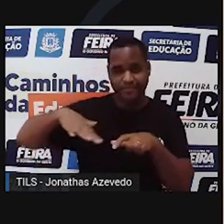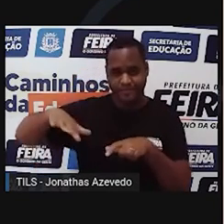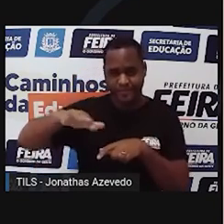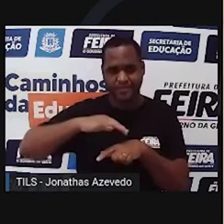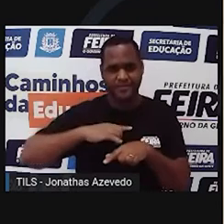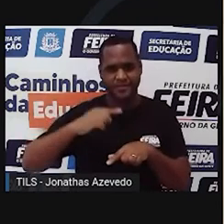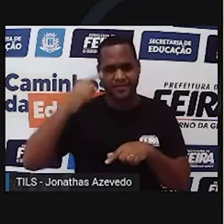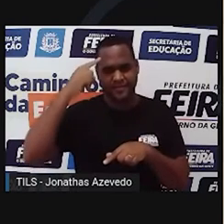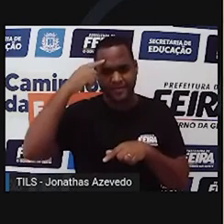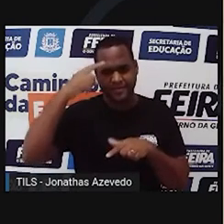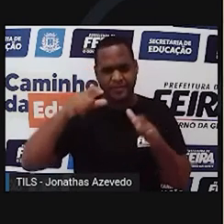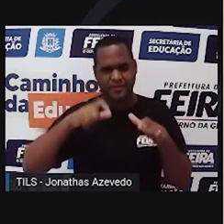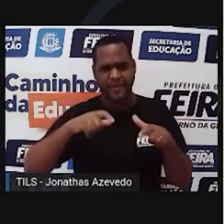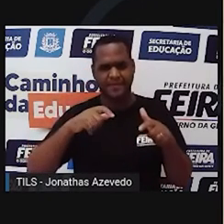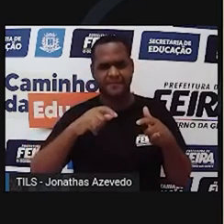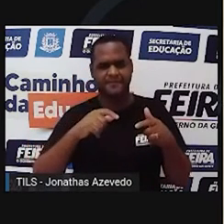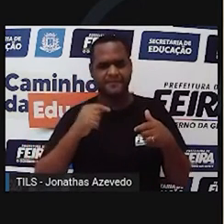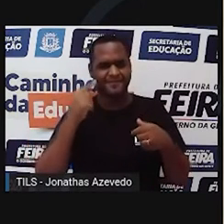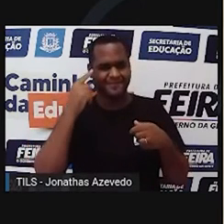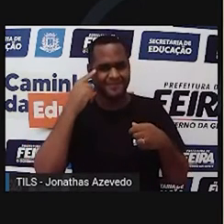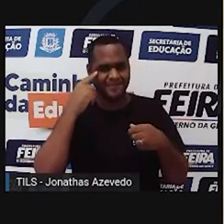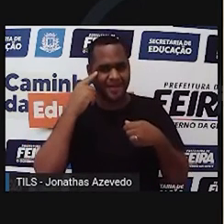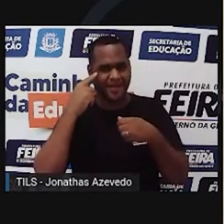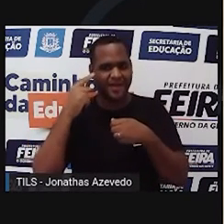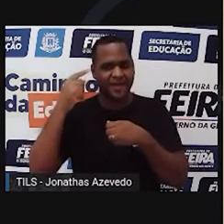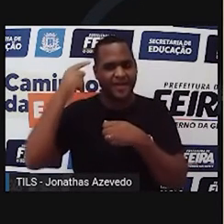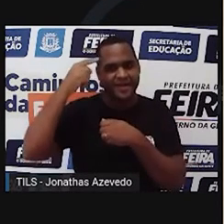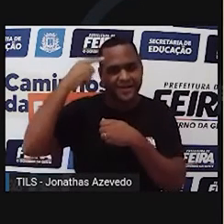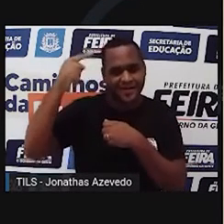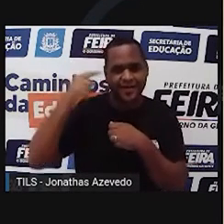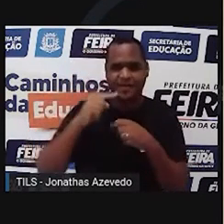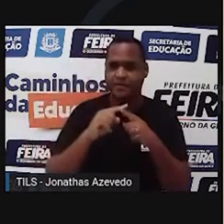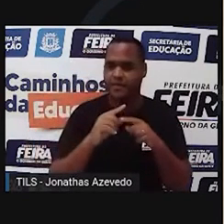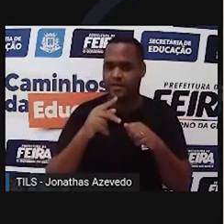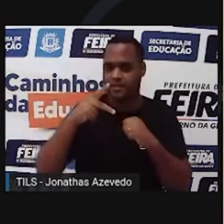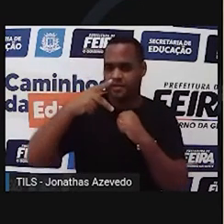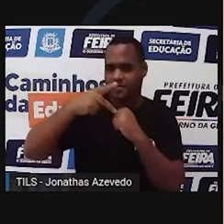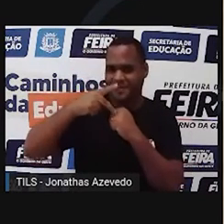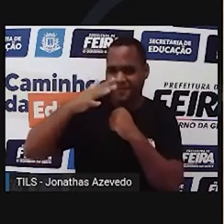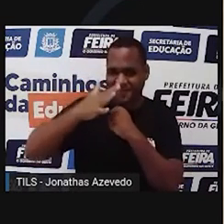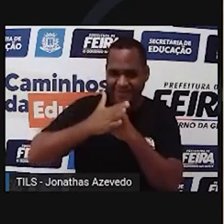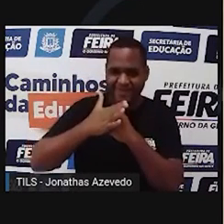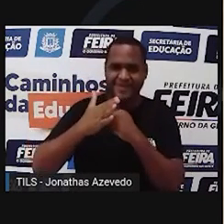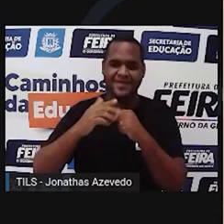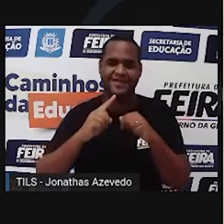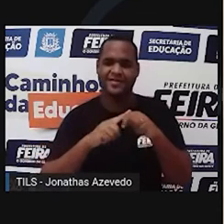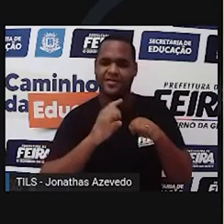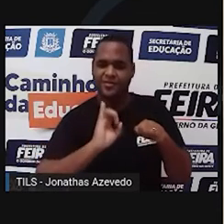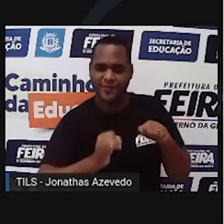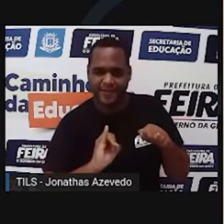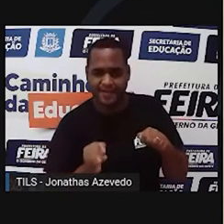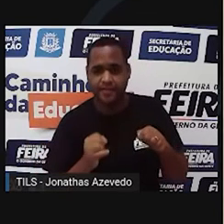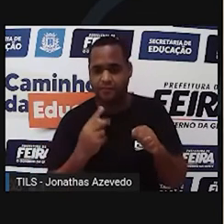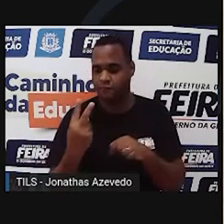estamos em um polo de produção de frutas, Juazeiro, Petrolina, duas das cidades mais importantes da América